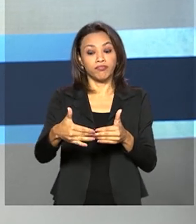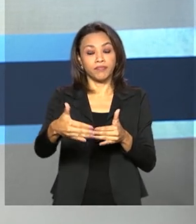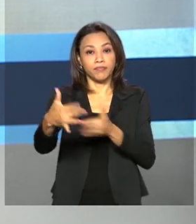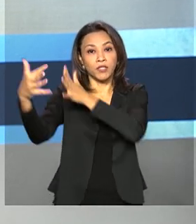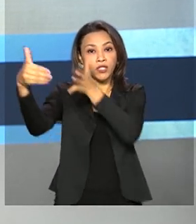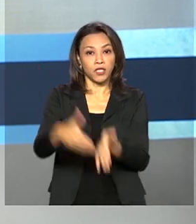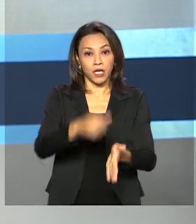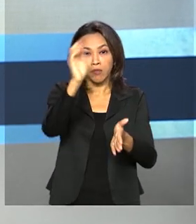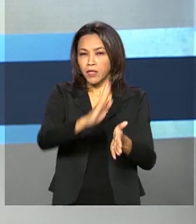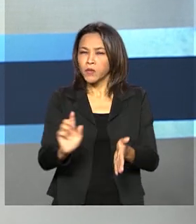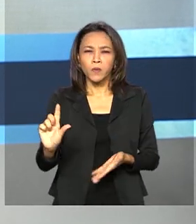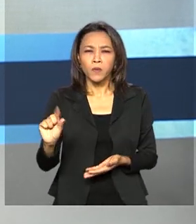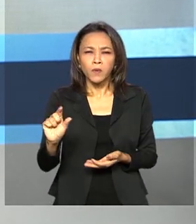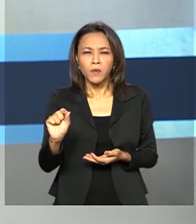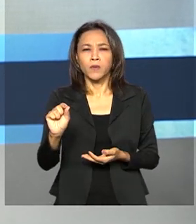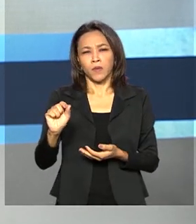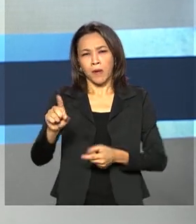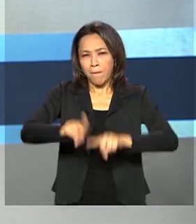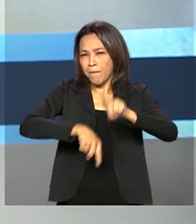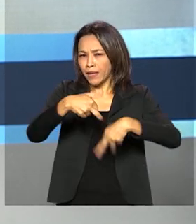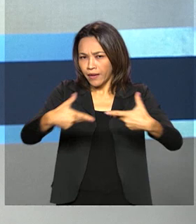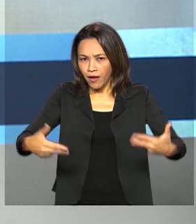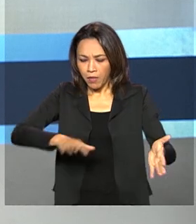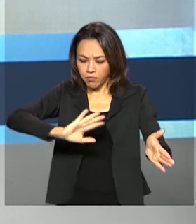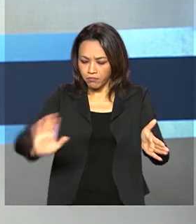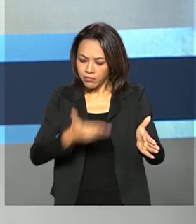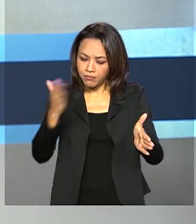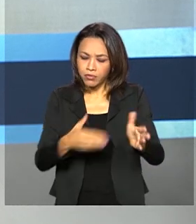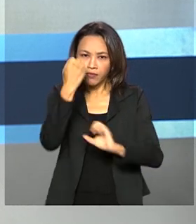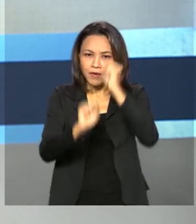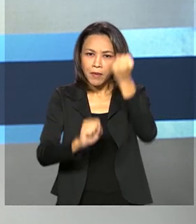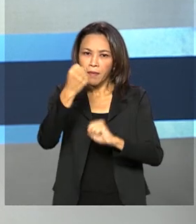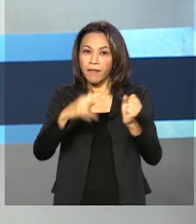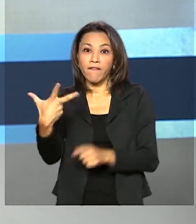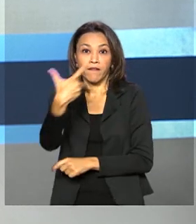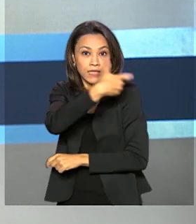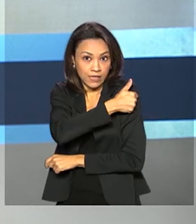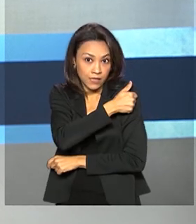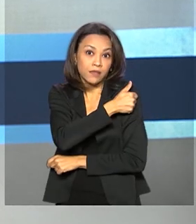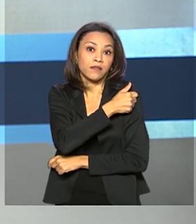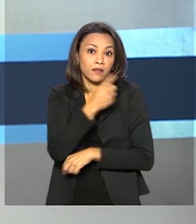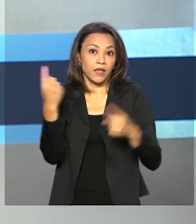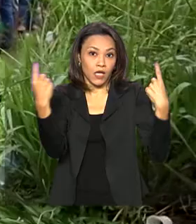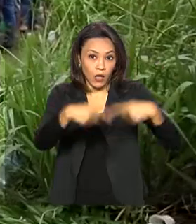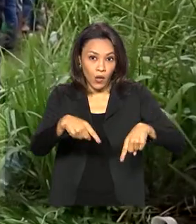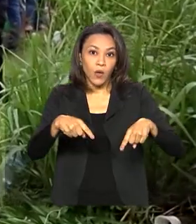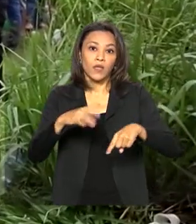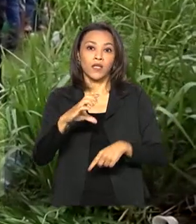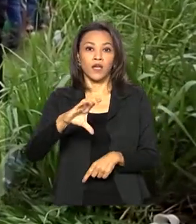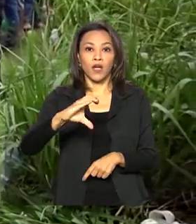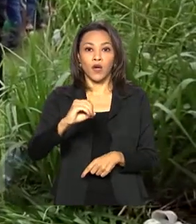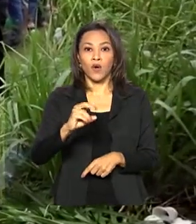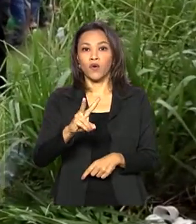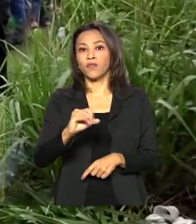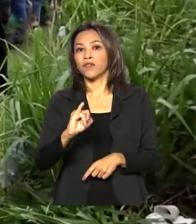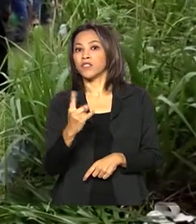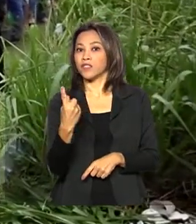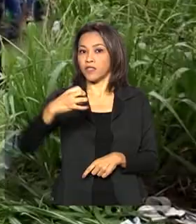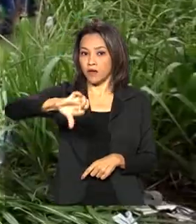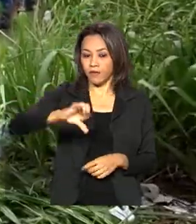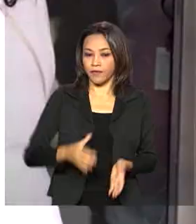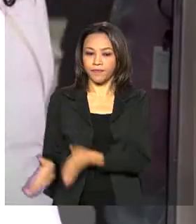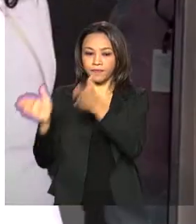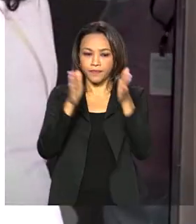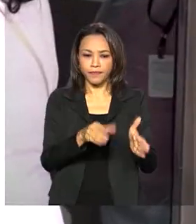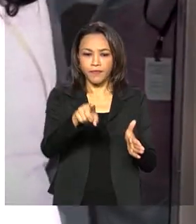dias o material para produzir aqui no Brasil a vacina contra a Covid-19. A estação chuvosa